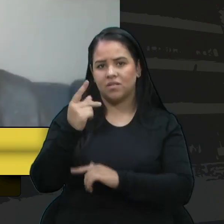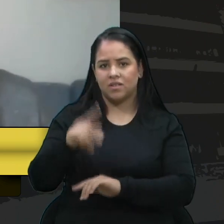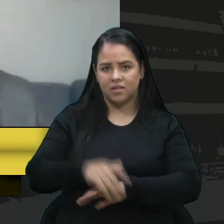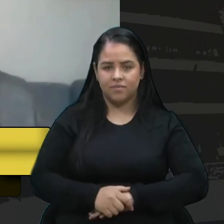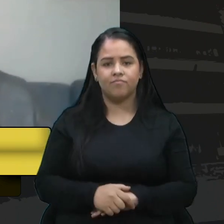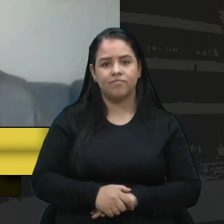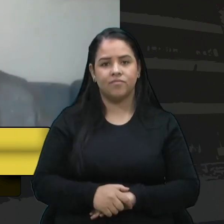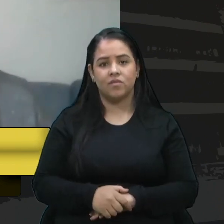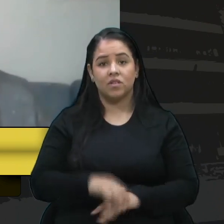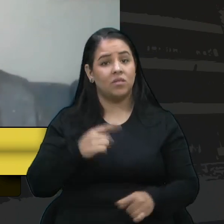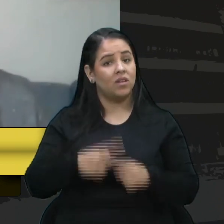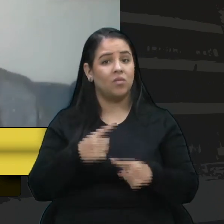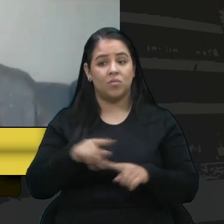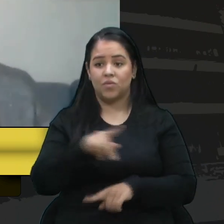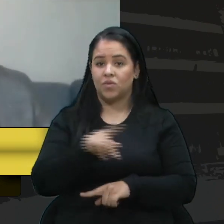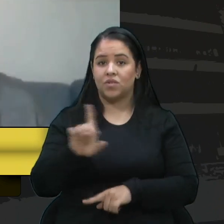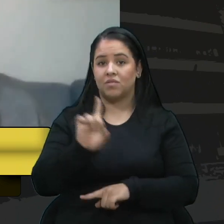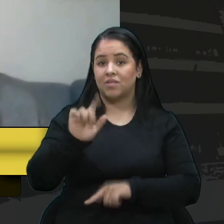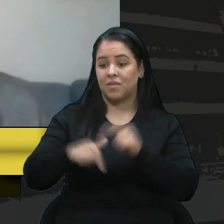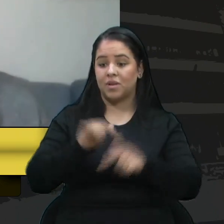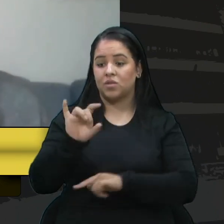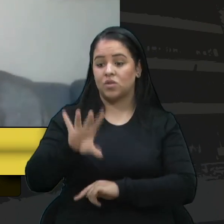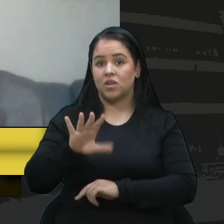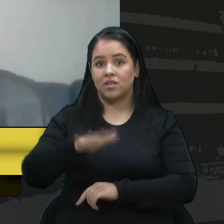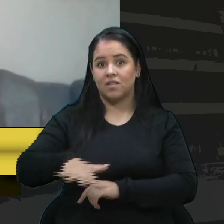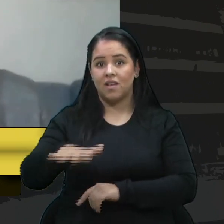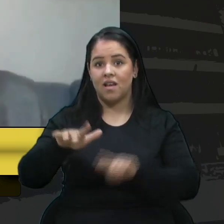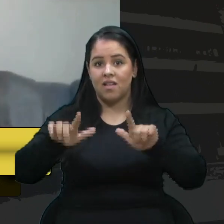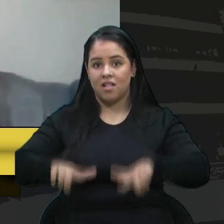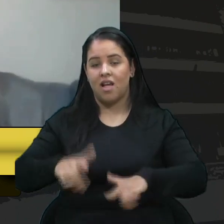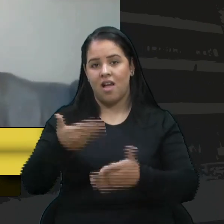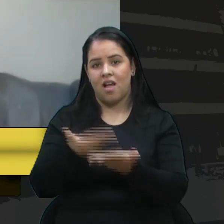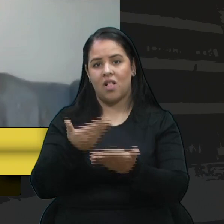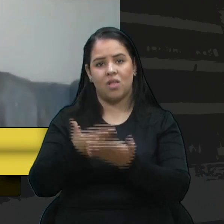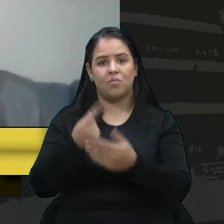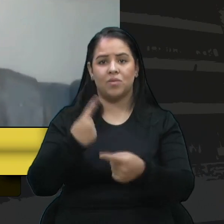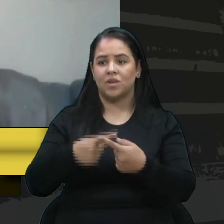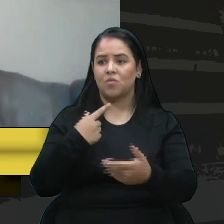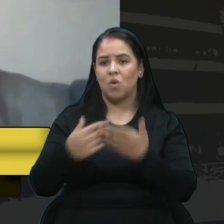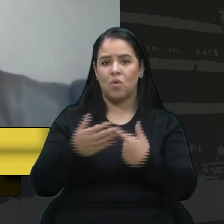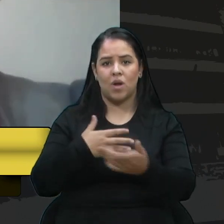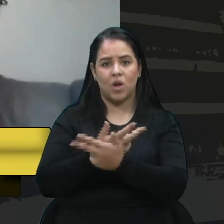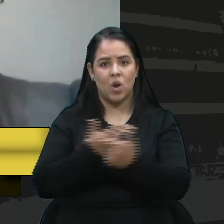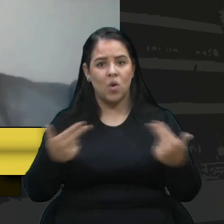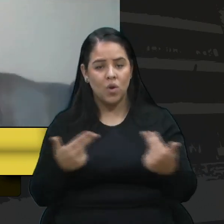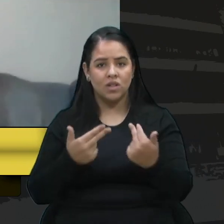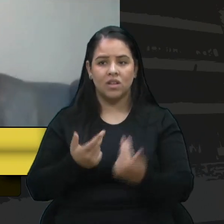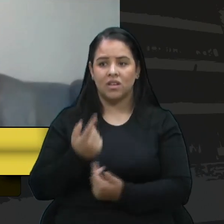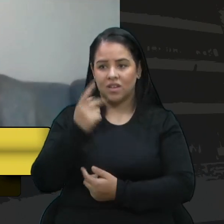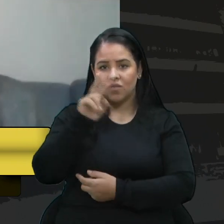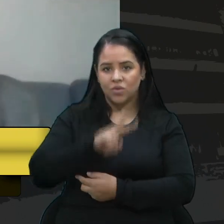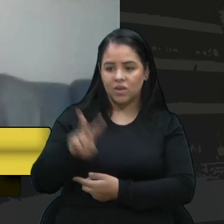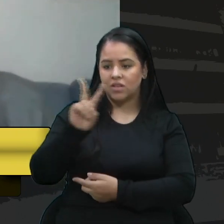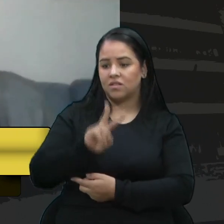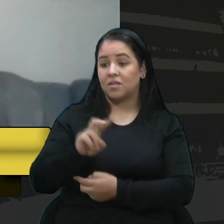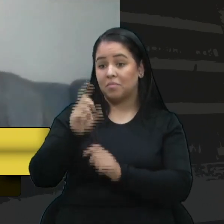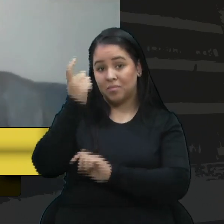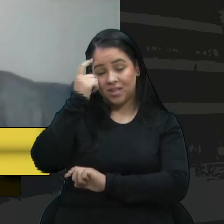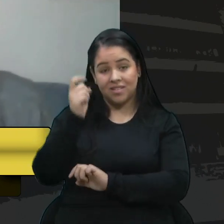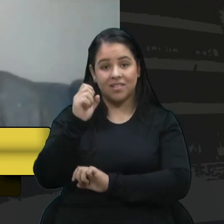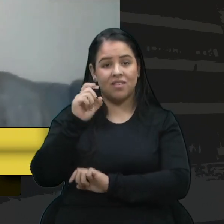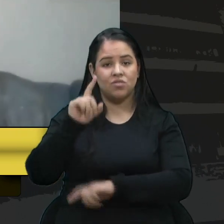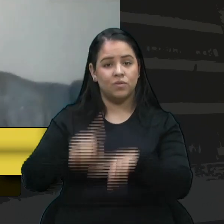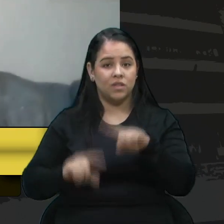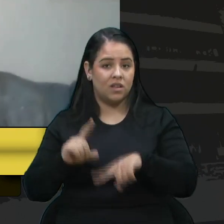trabalha só na sala de aula. Professor trabalha incansavelmente, qualquer coisa que enxerga, pensa que aquilo pode virar uma atividade para os